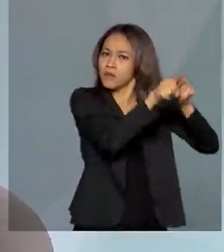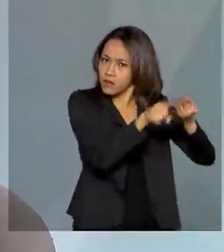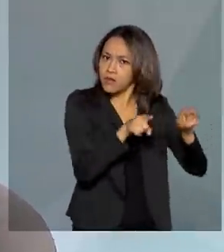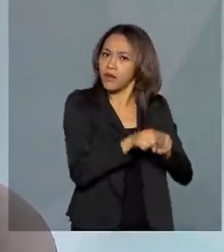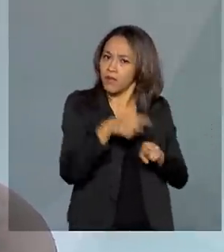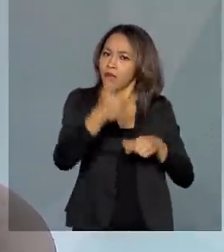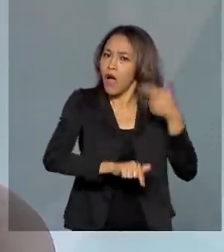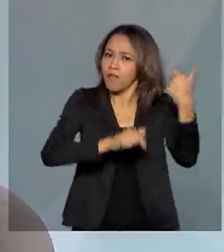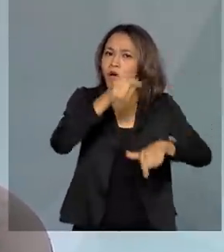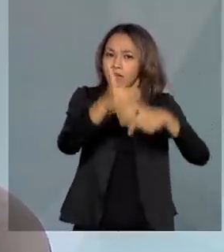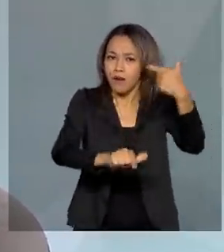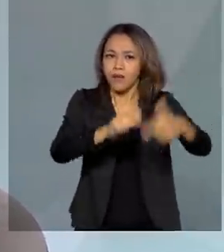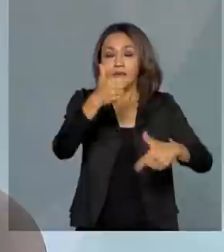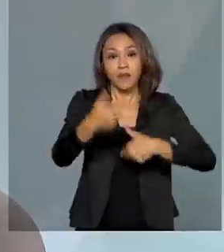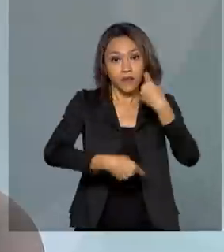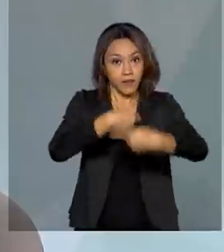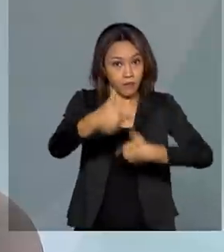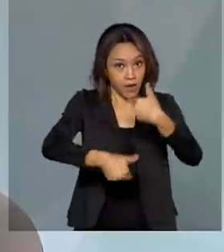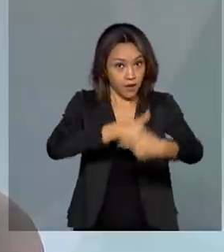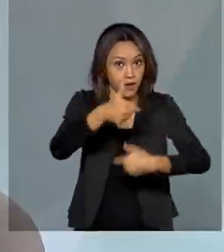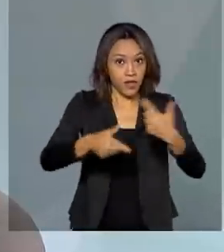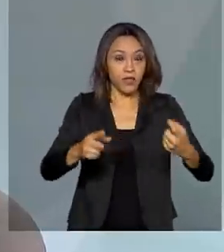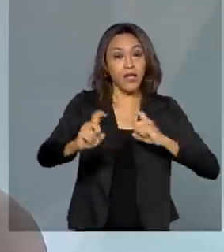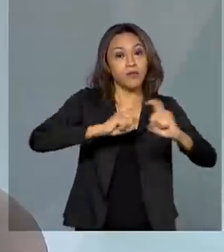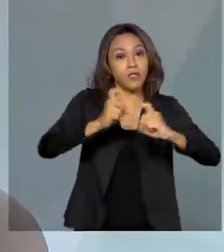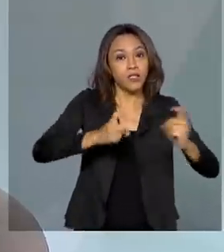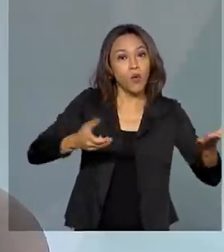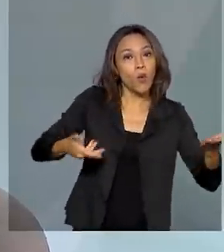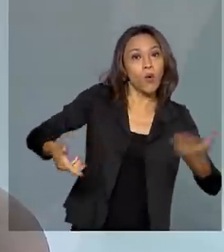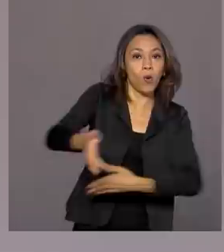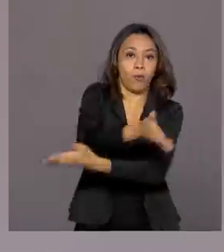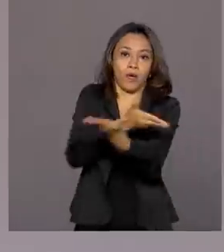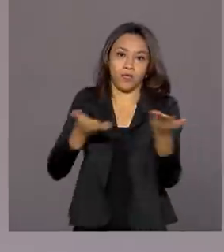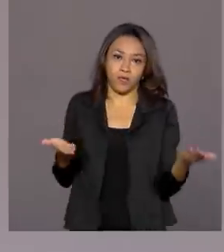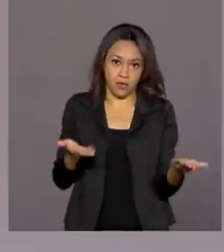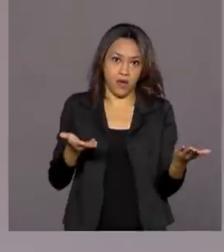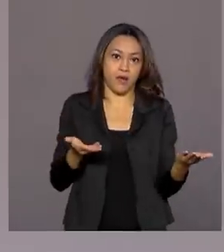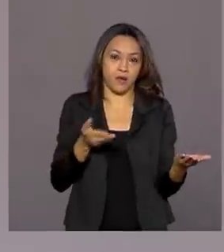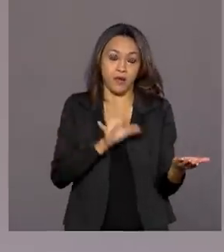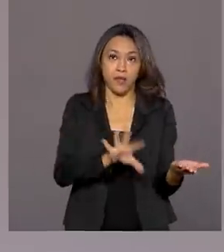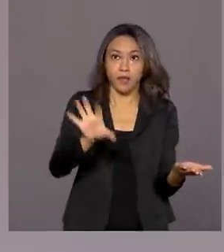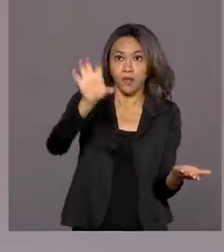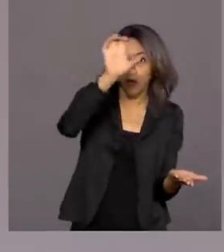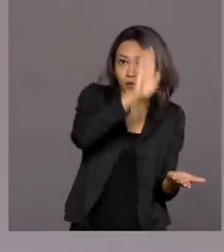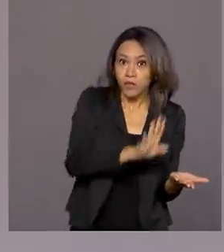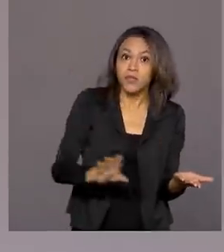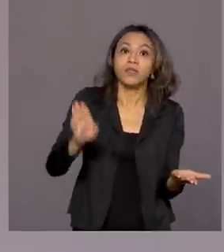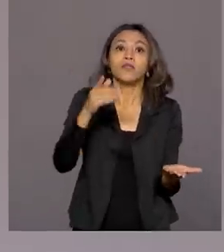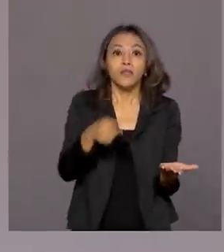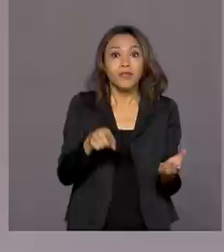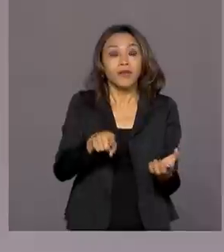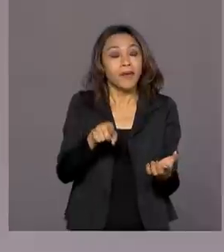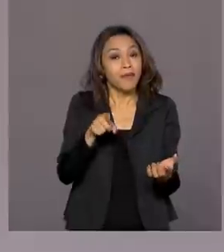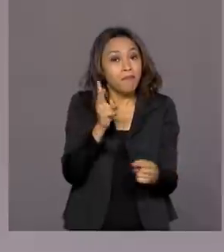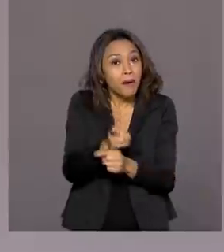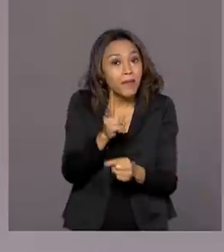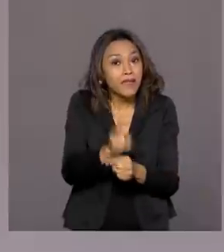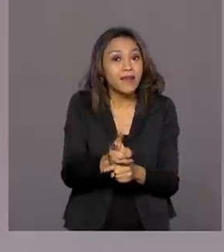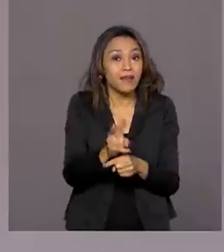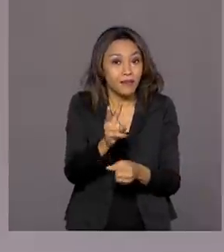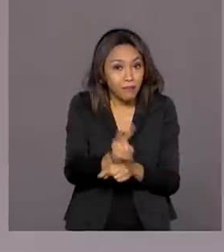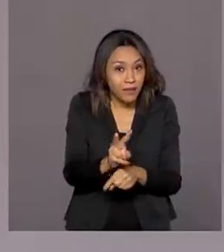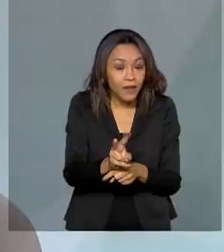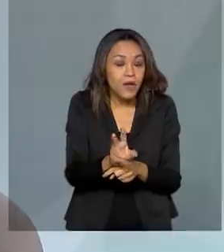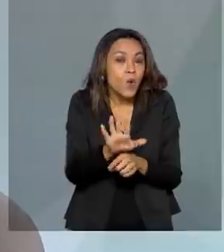trabalhado na questão da gestão compartilhada desse bem e na ocupação sustentável desse bem. Porque um bem, quando